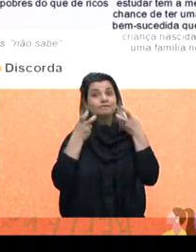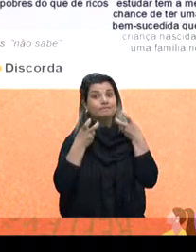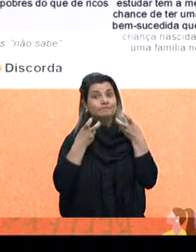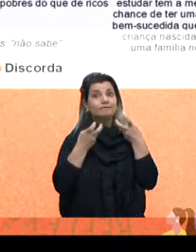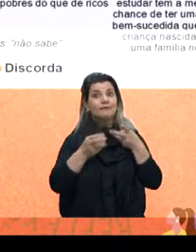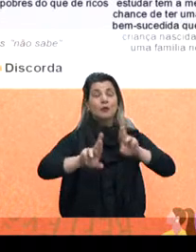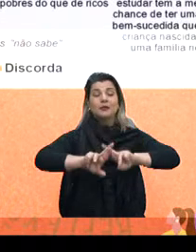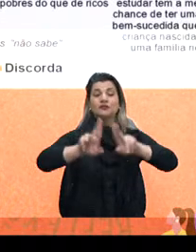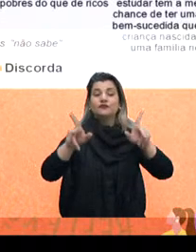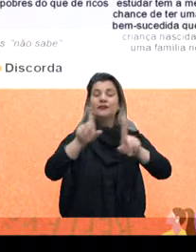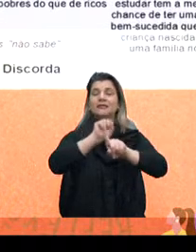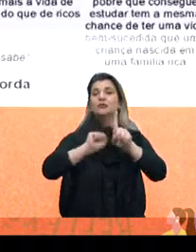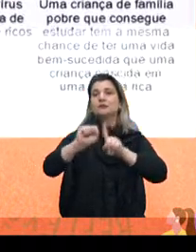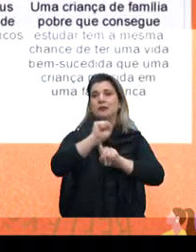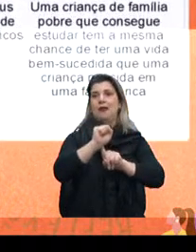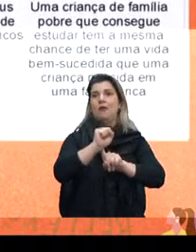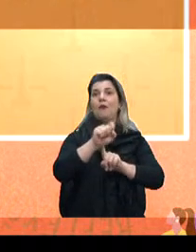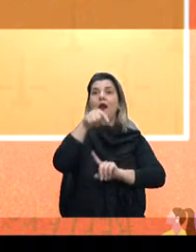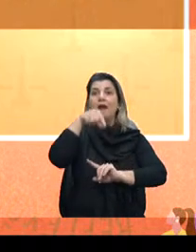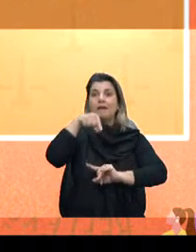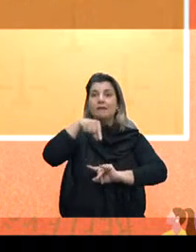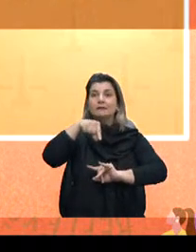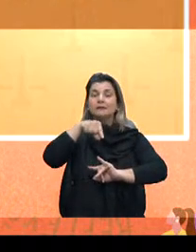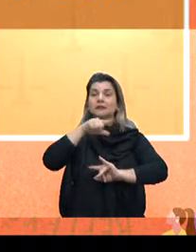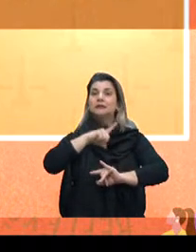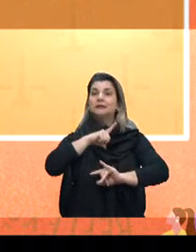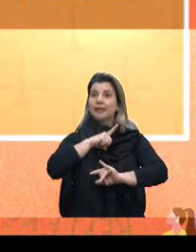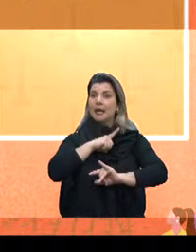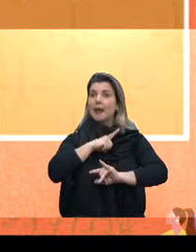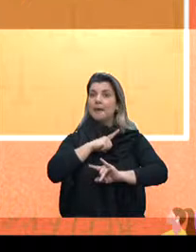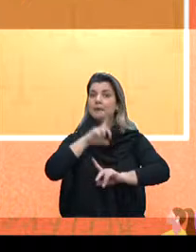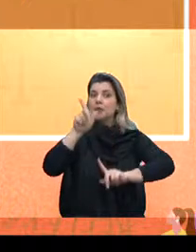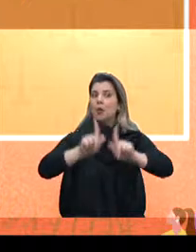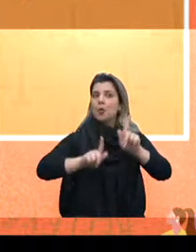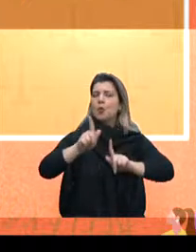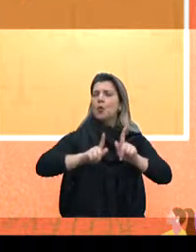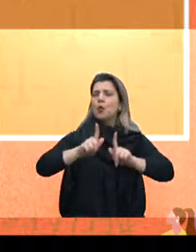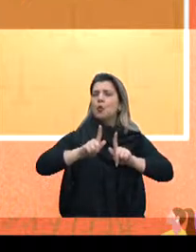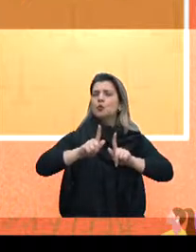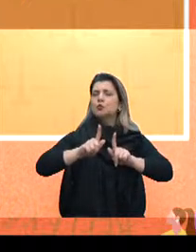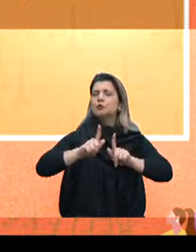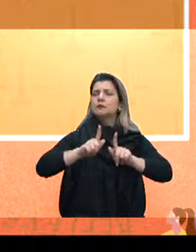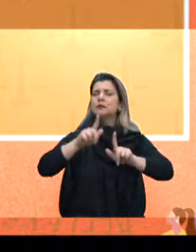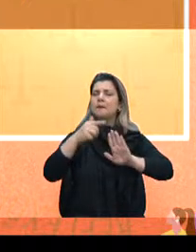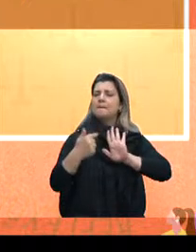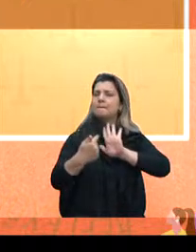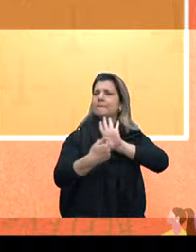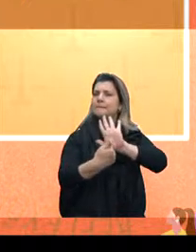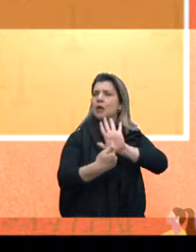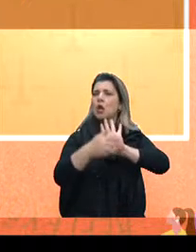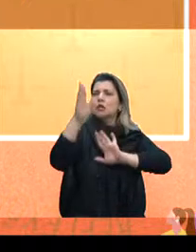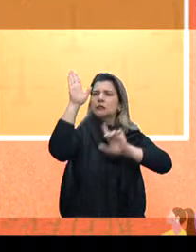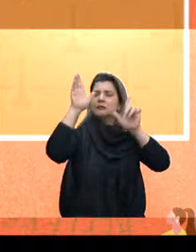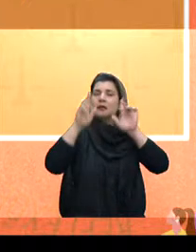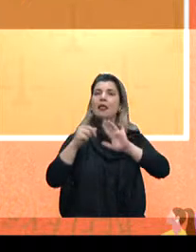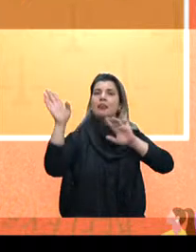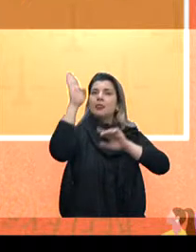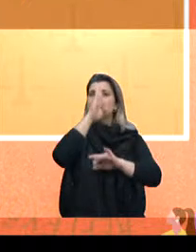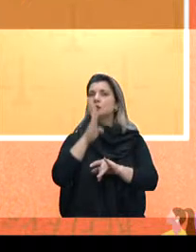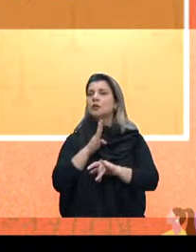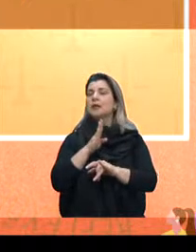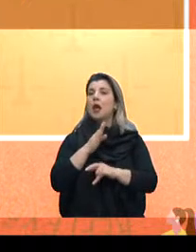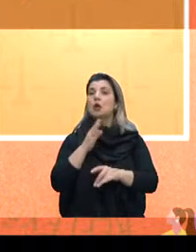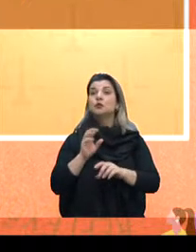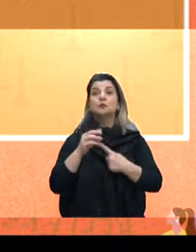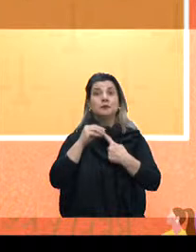desigualdade social. Aqui nós trouxemos alguns indicadores nacionais dos principais estudos de desigualdade social